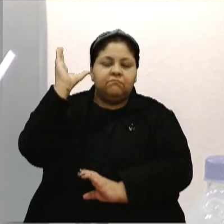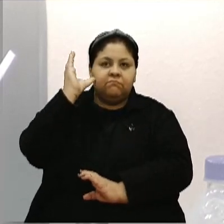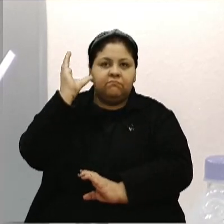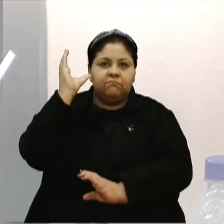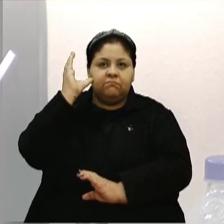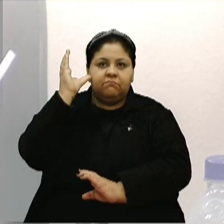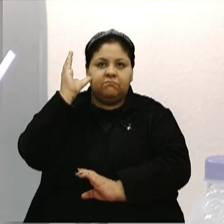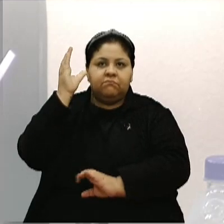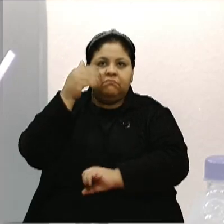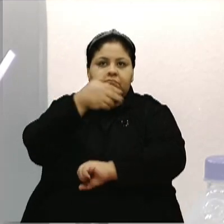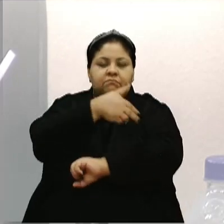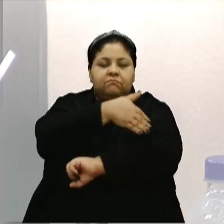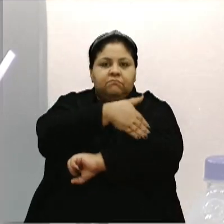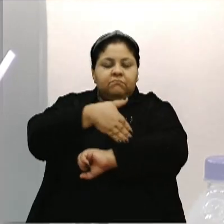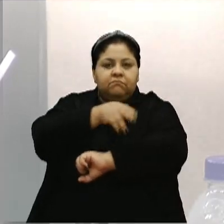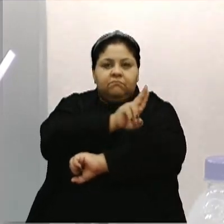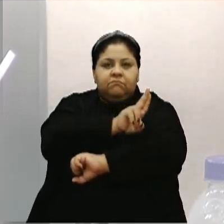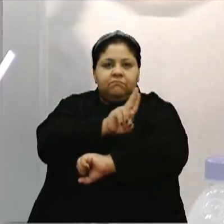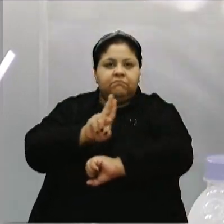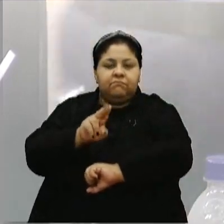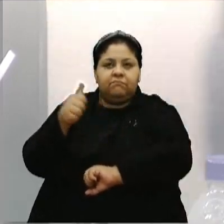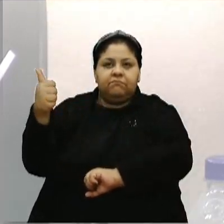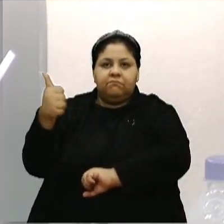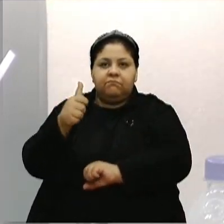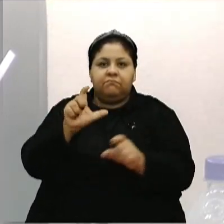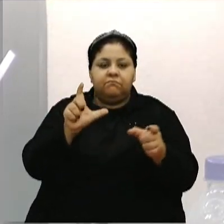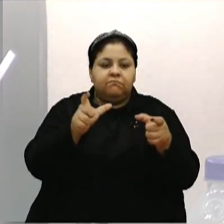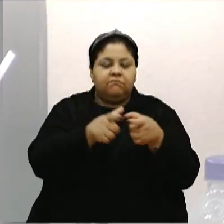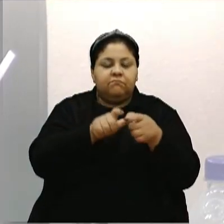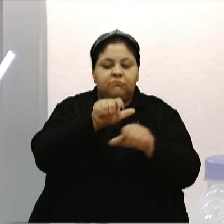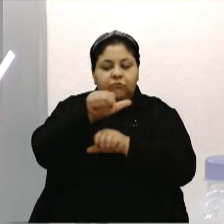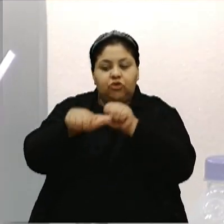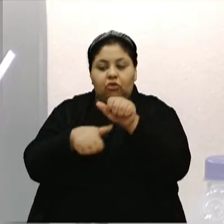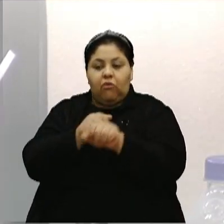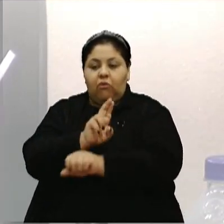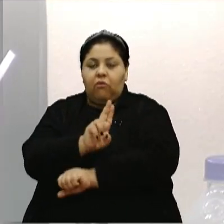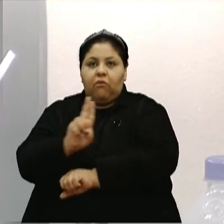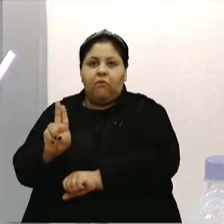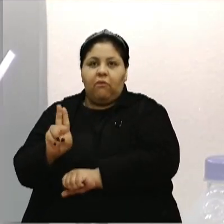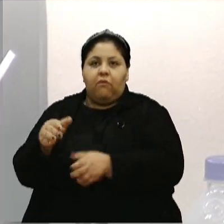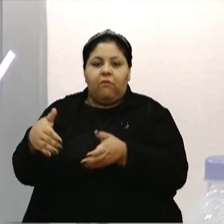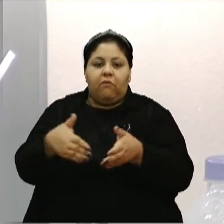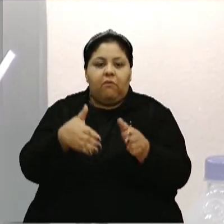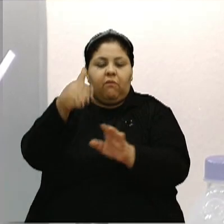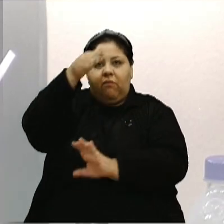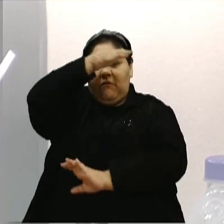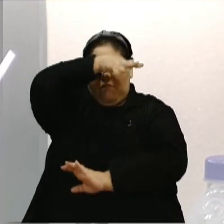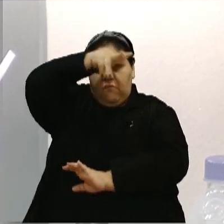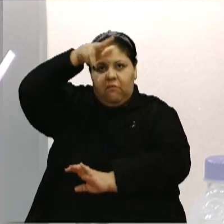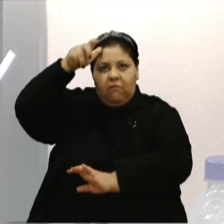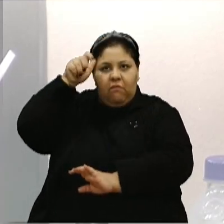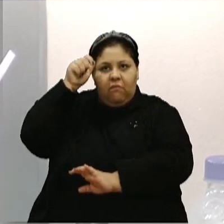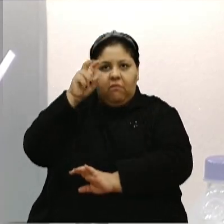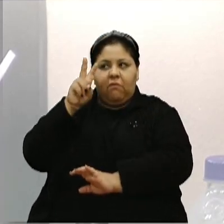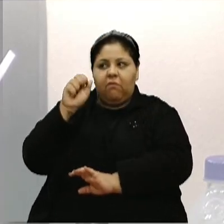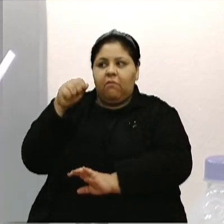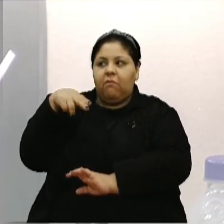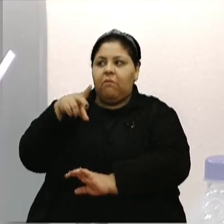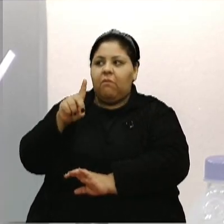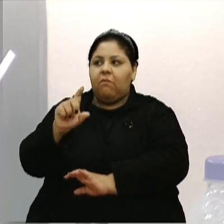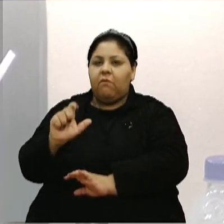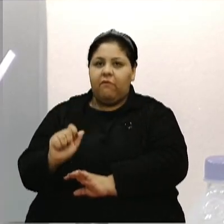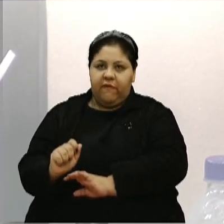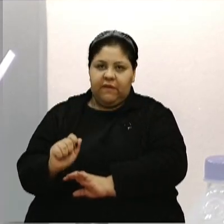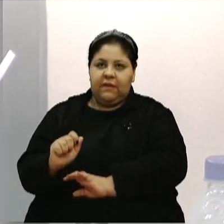que denomina via pública municipal do primeiro distrito com o nome de Estrada Municipal, Vanda Cavinato